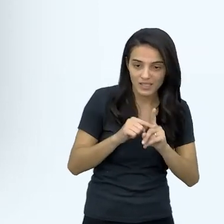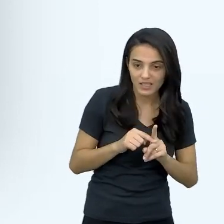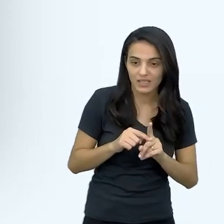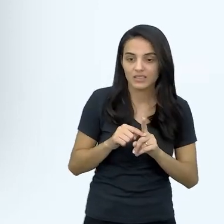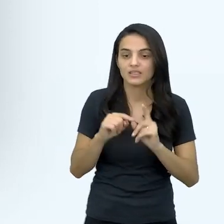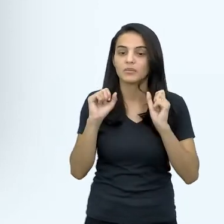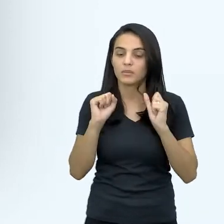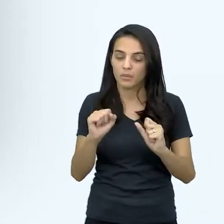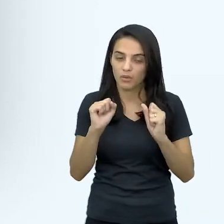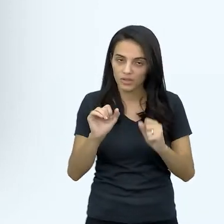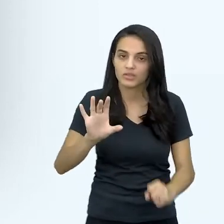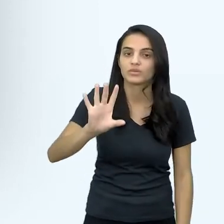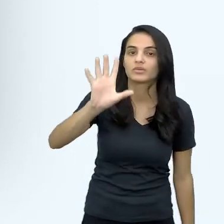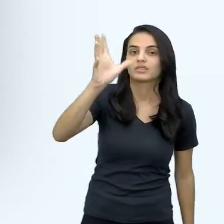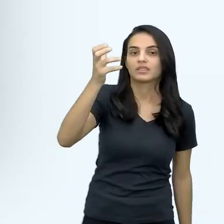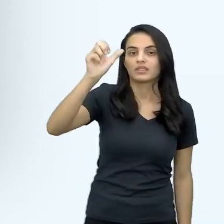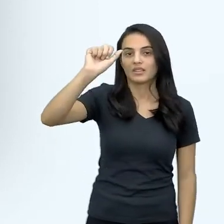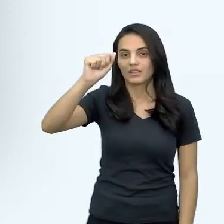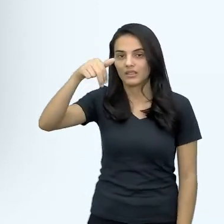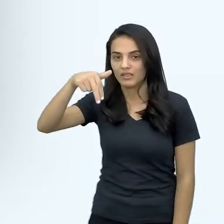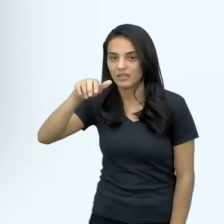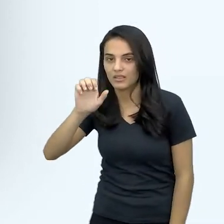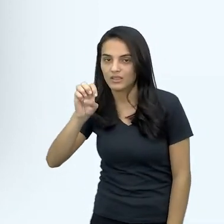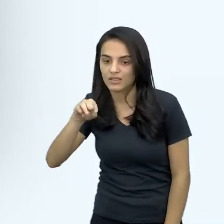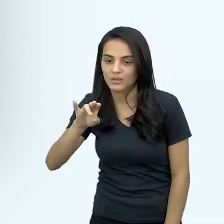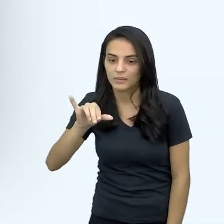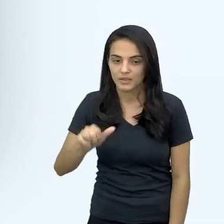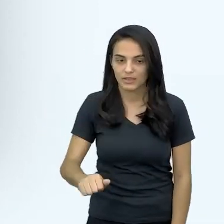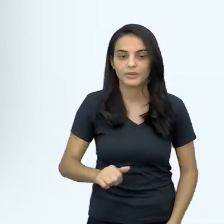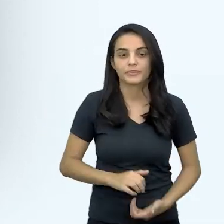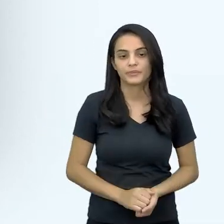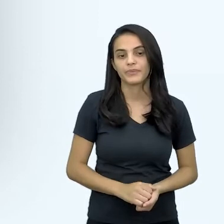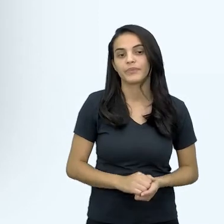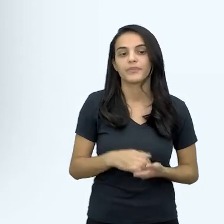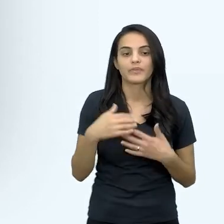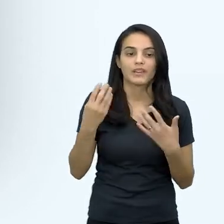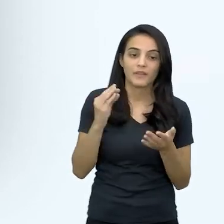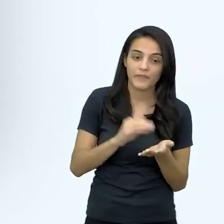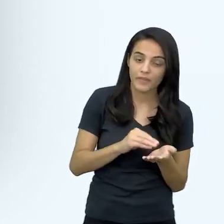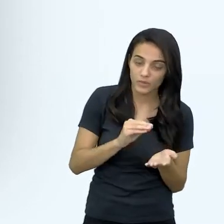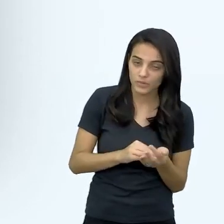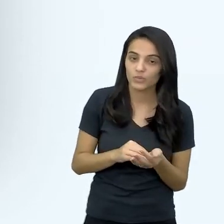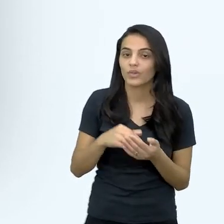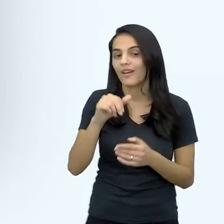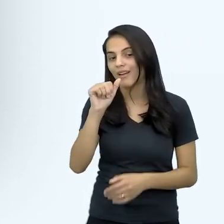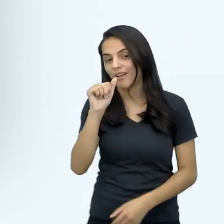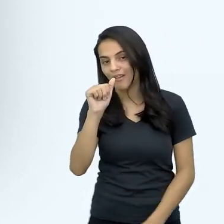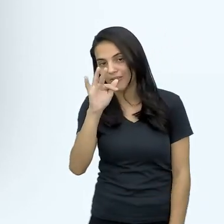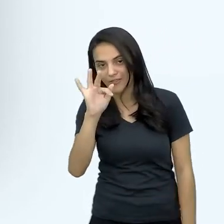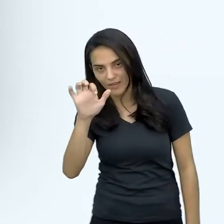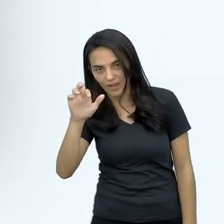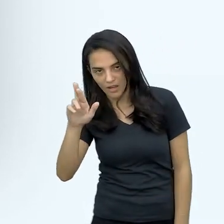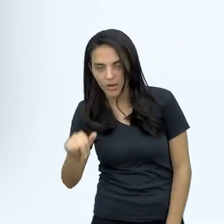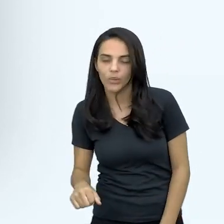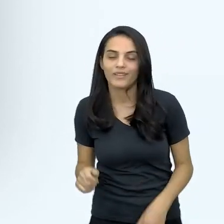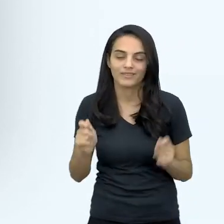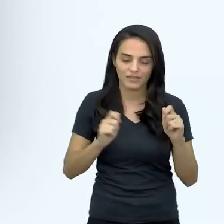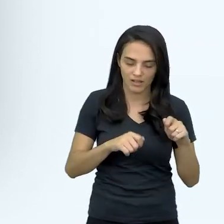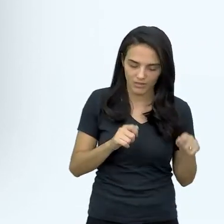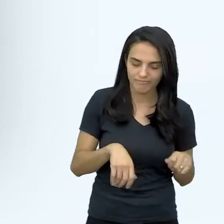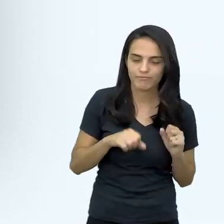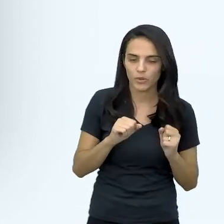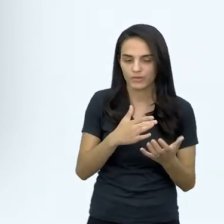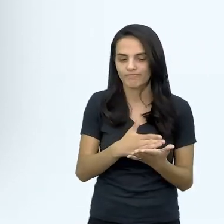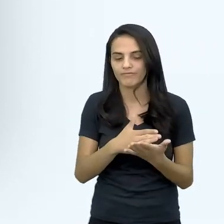são causantes, provavelmente, né, com muita probabilidade de ter anemia, né,